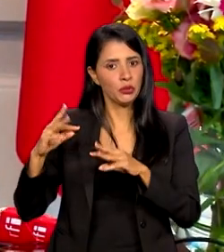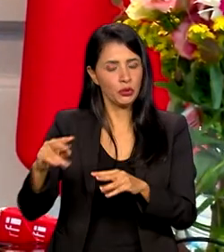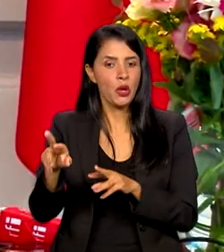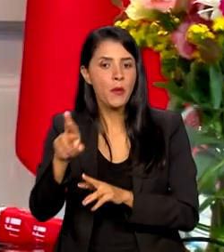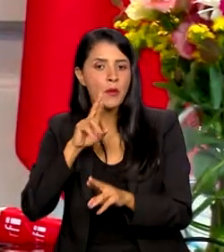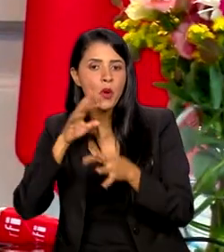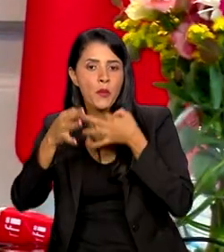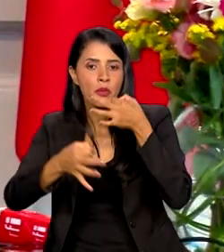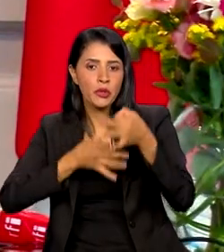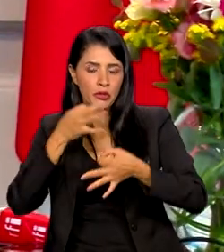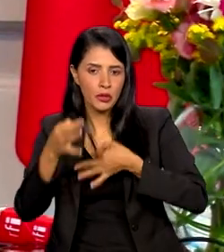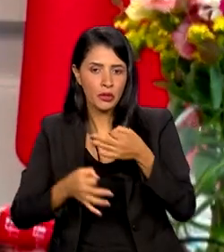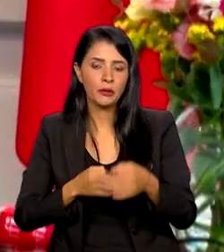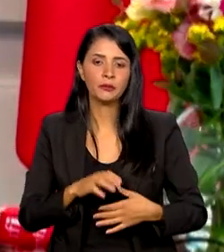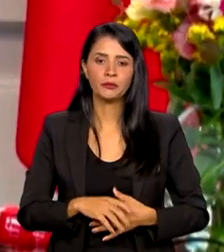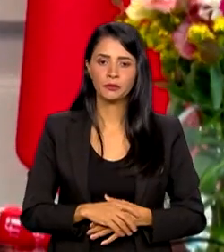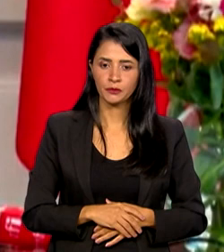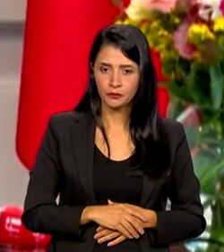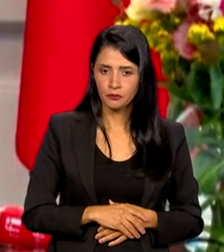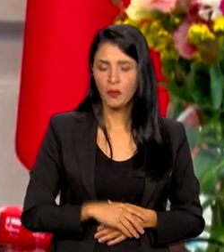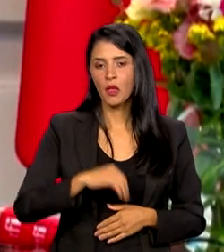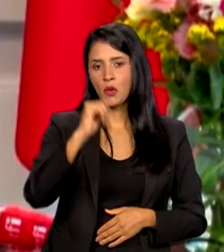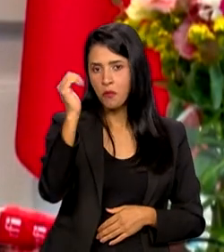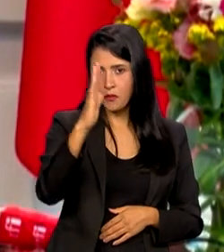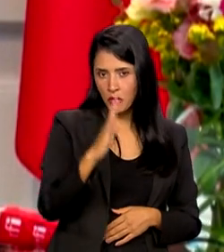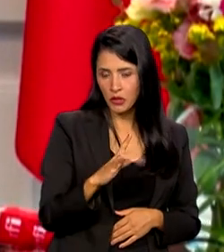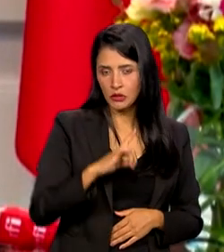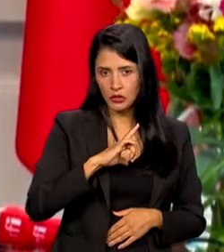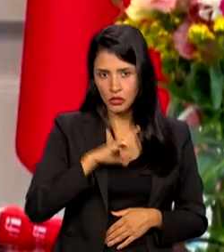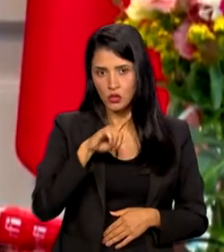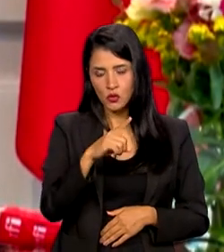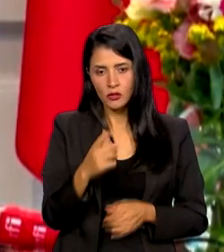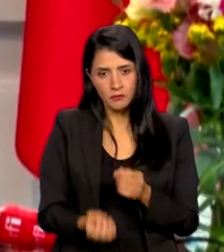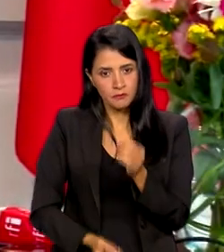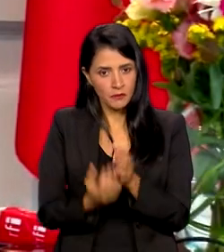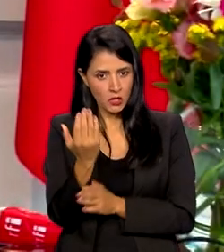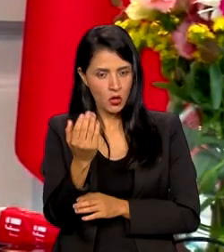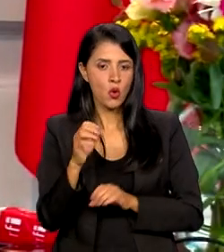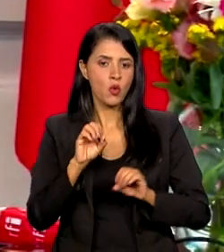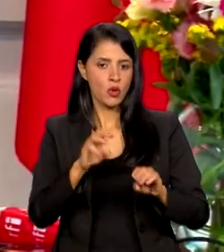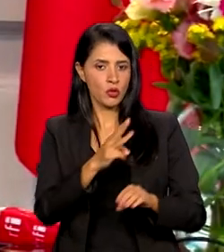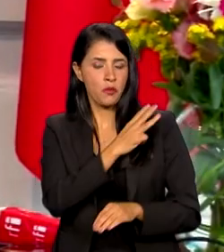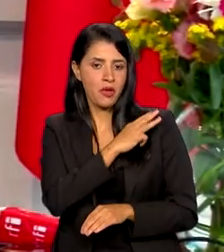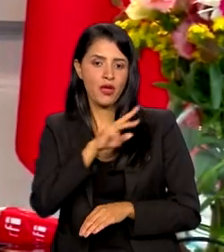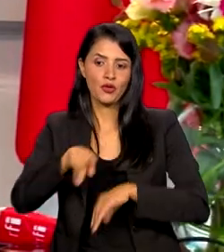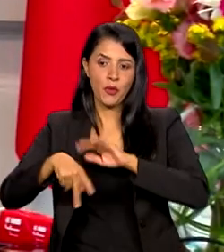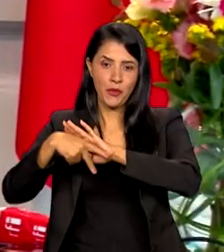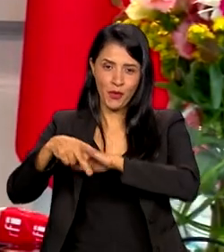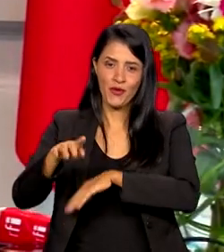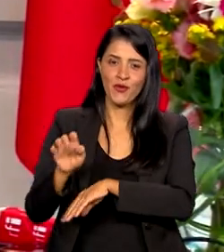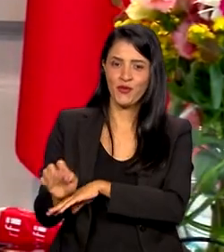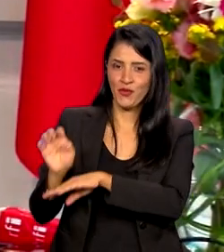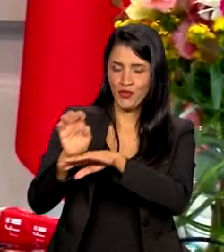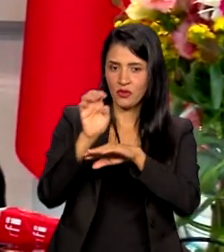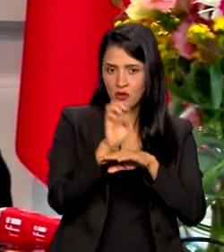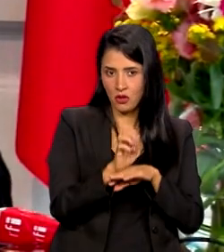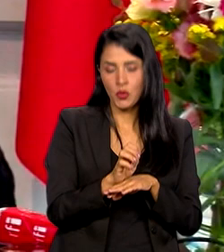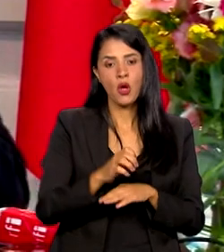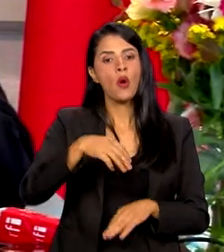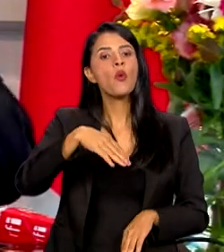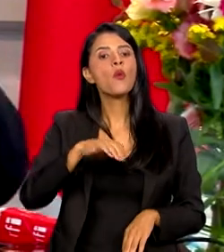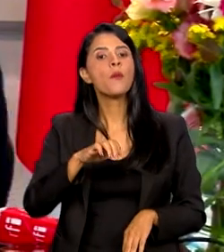os estados, porque no Brasil quem implementa o ensino médio são os estados. O Ministério da Educação tem a